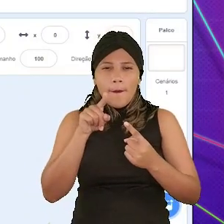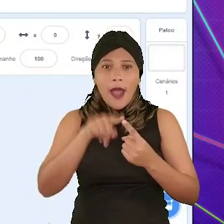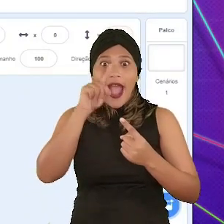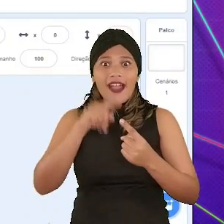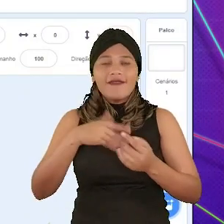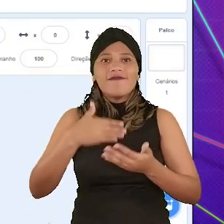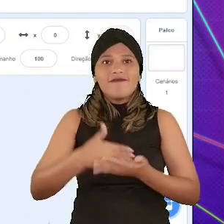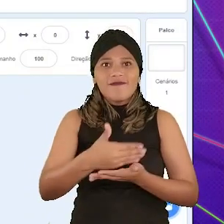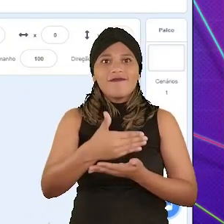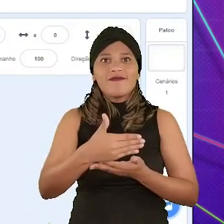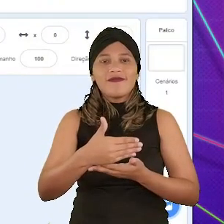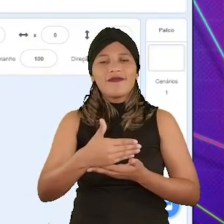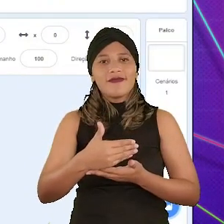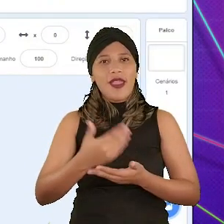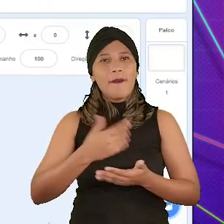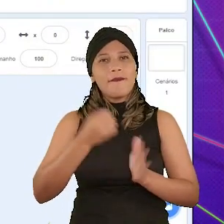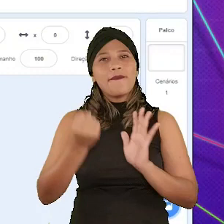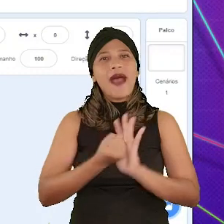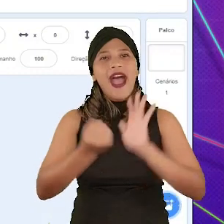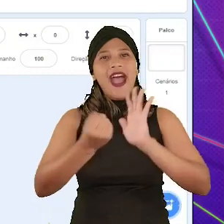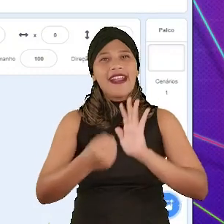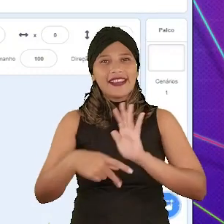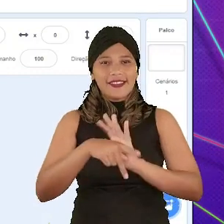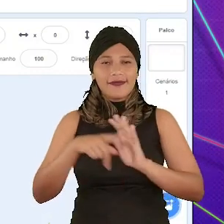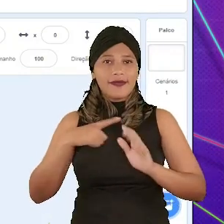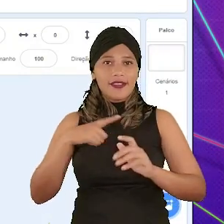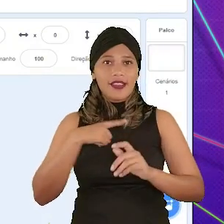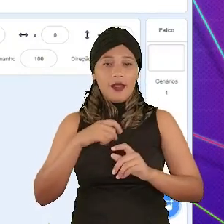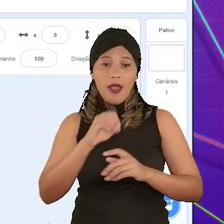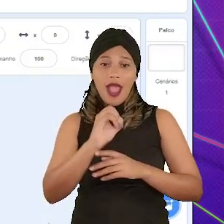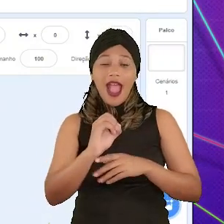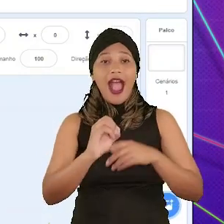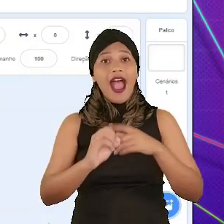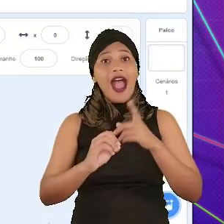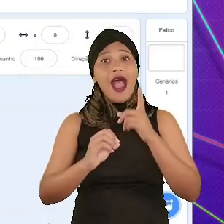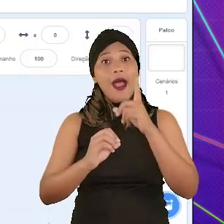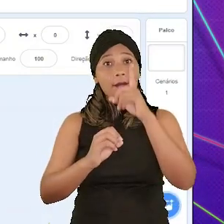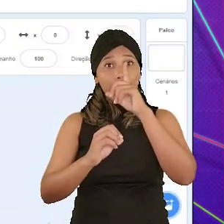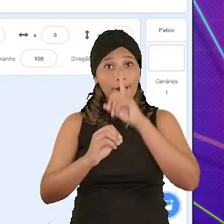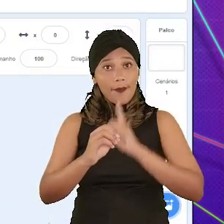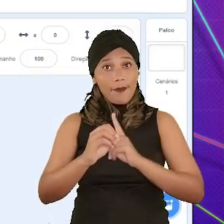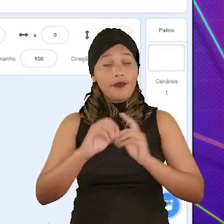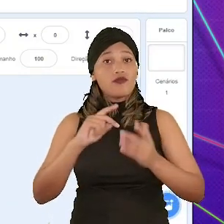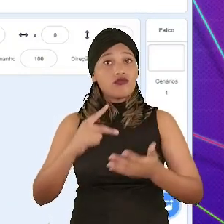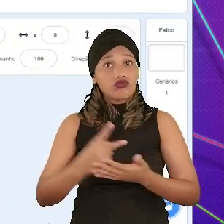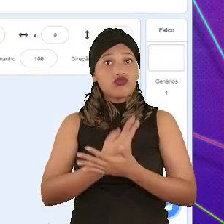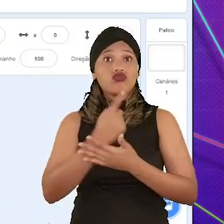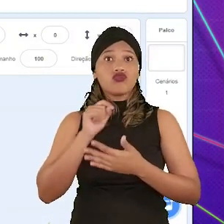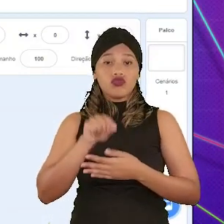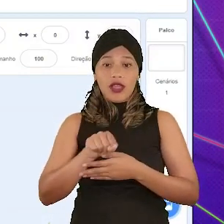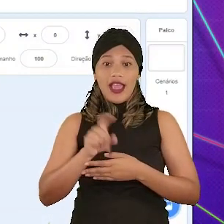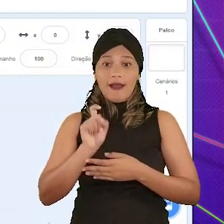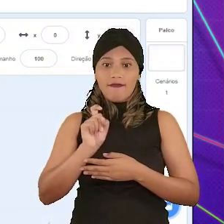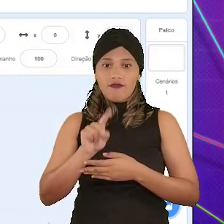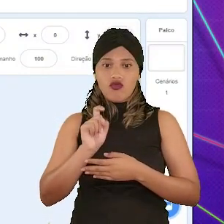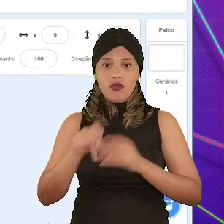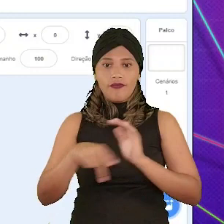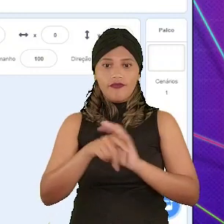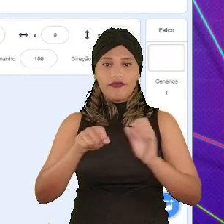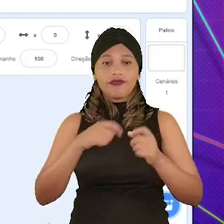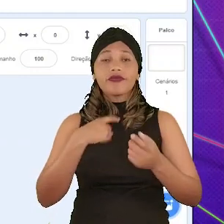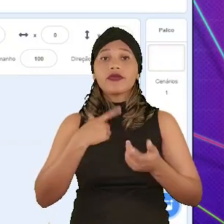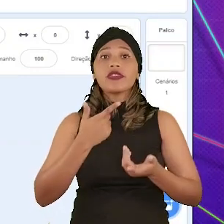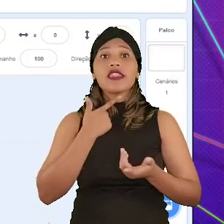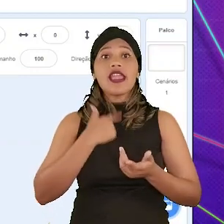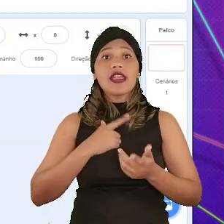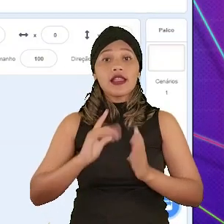algoritmo que aqui criamos. E nós podemos achar isso nessa barra lateral, na bolinha amarela, onde está escrito Eventos. Quando a gente clica nela,